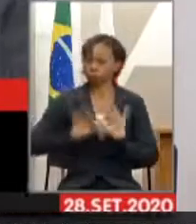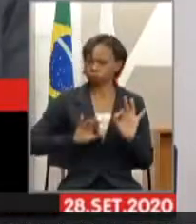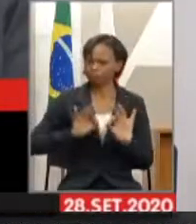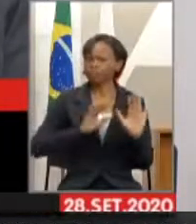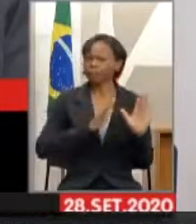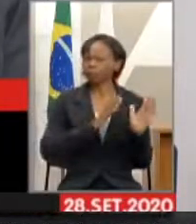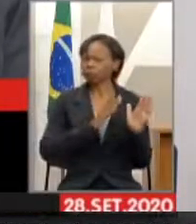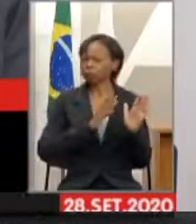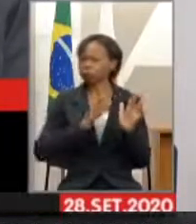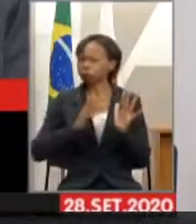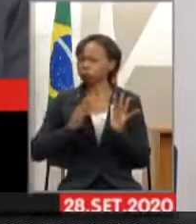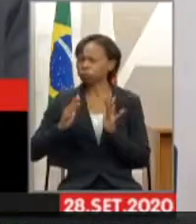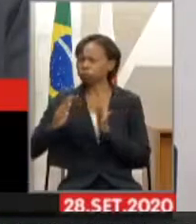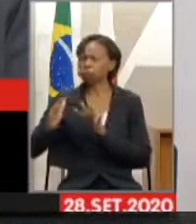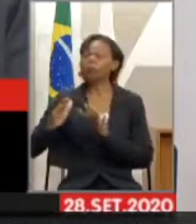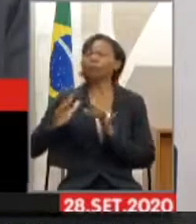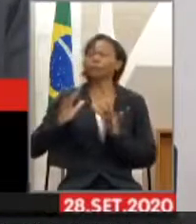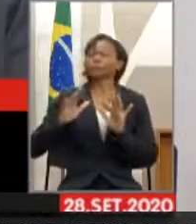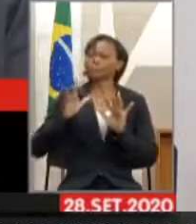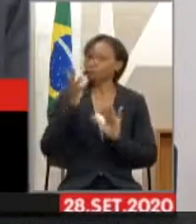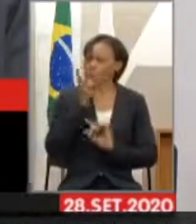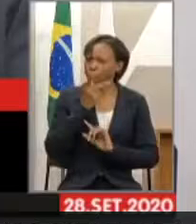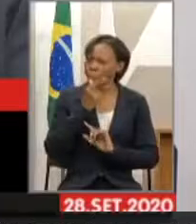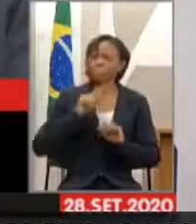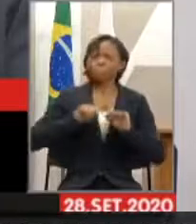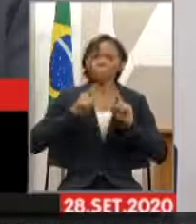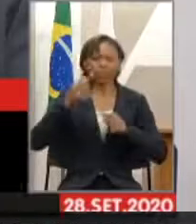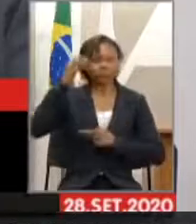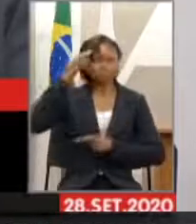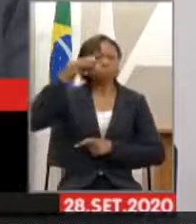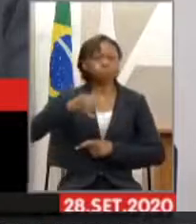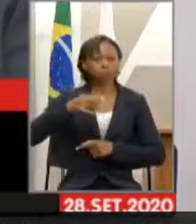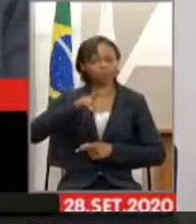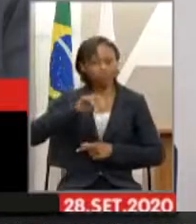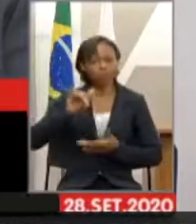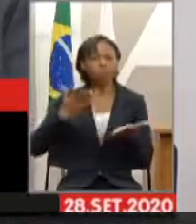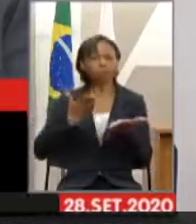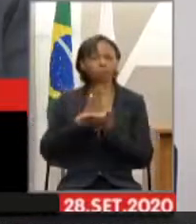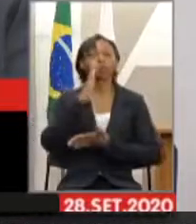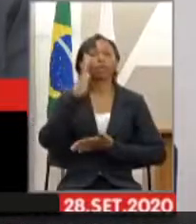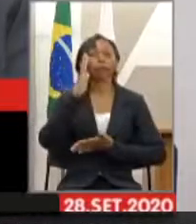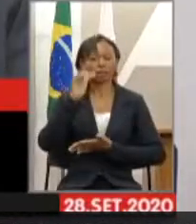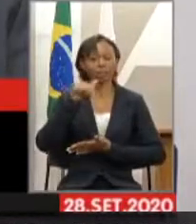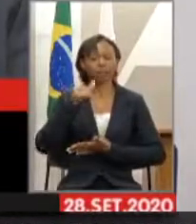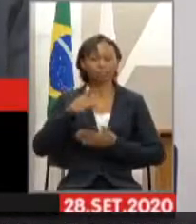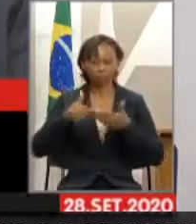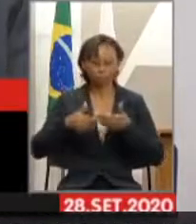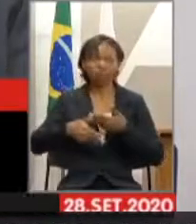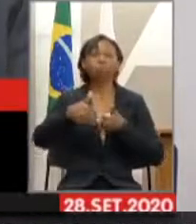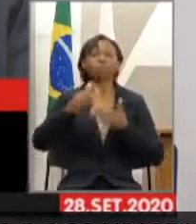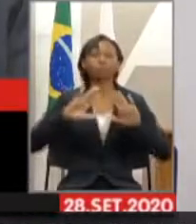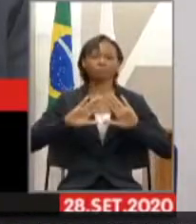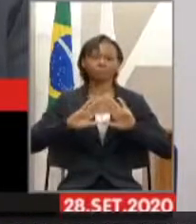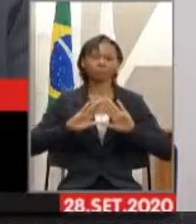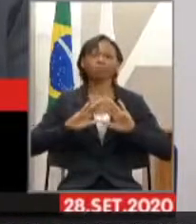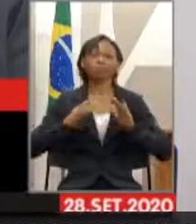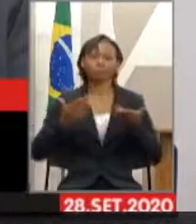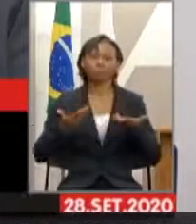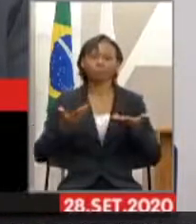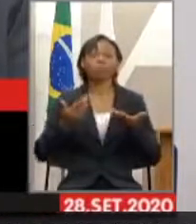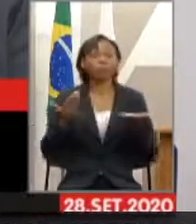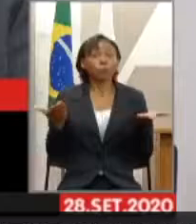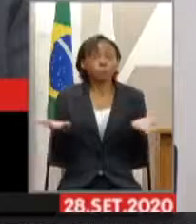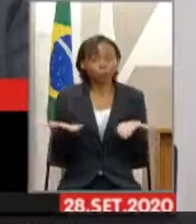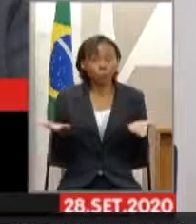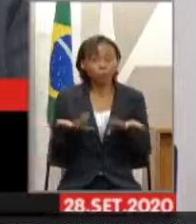longo, mas temos certeza absoluta que esse projeto será aprovado aqui na casa. E hoje é isso, é para difundir,